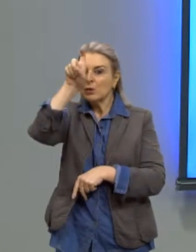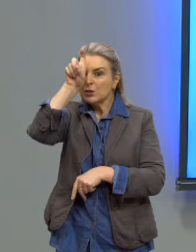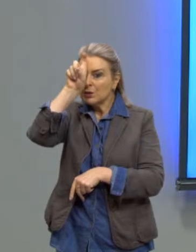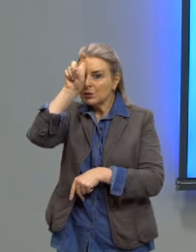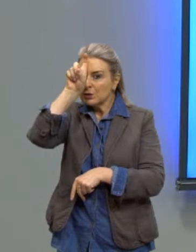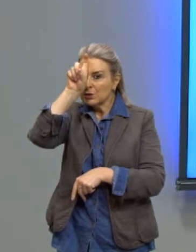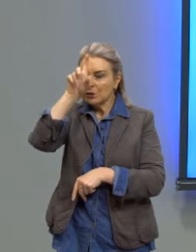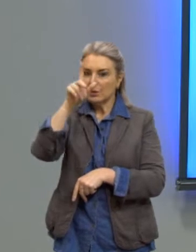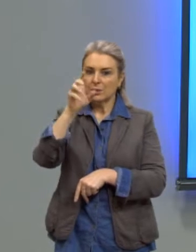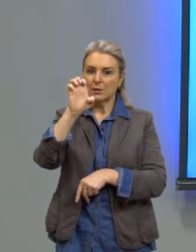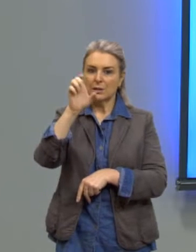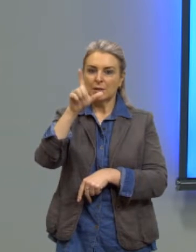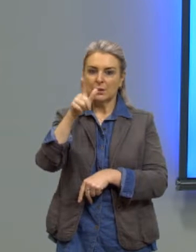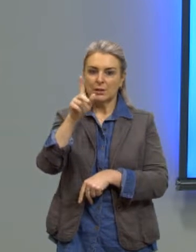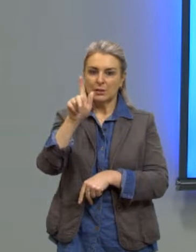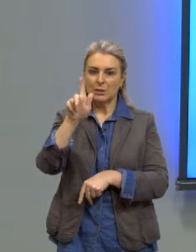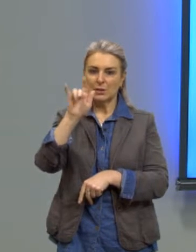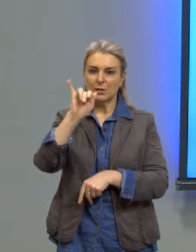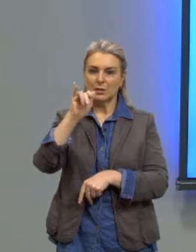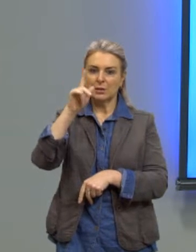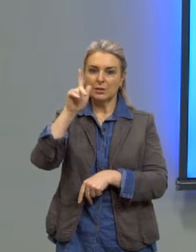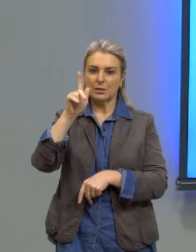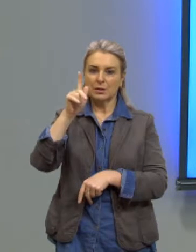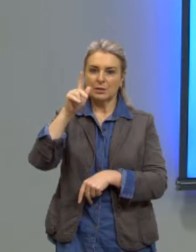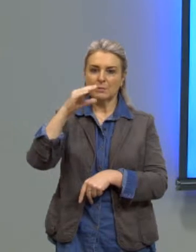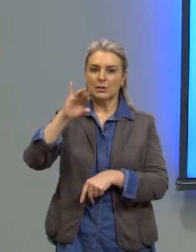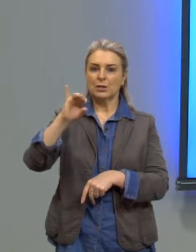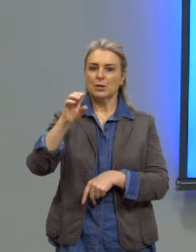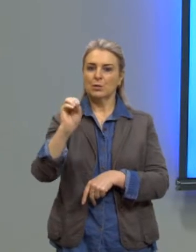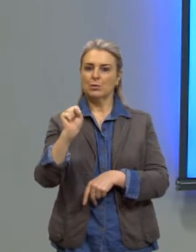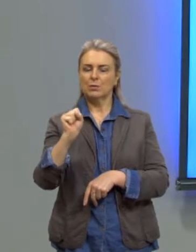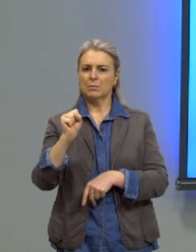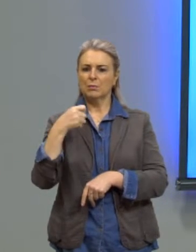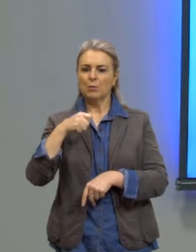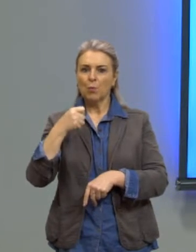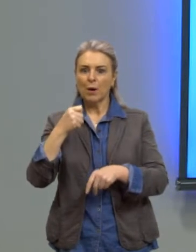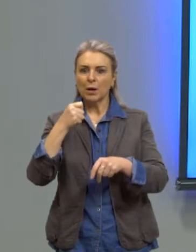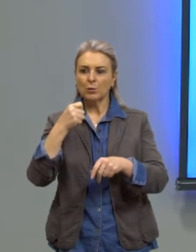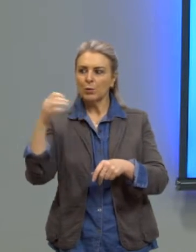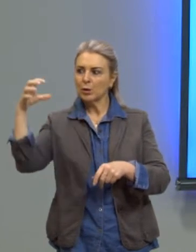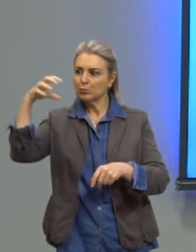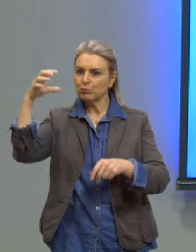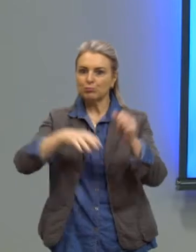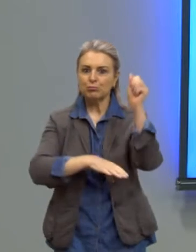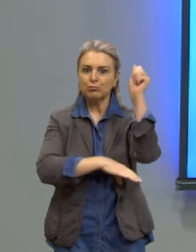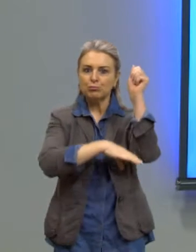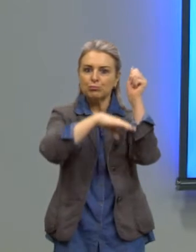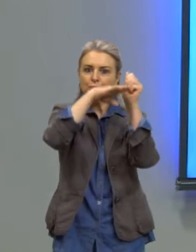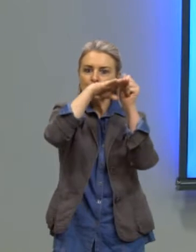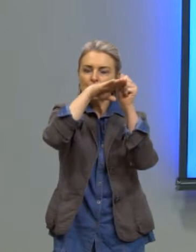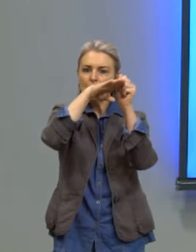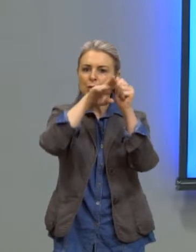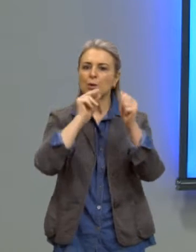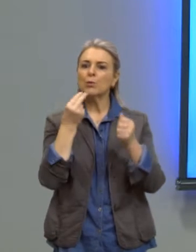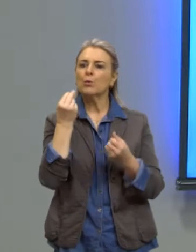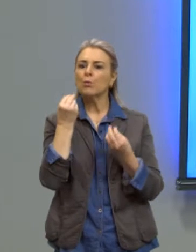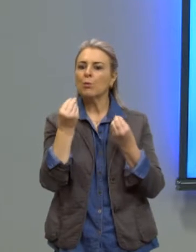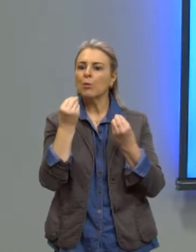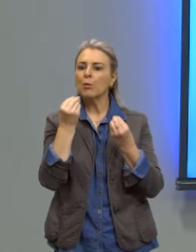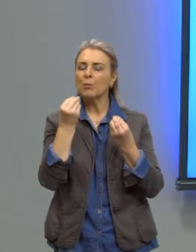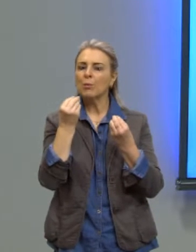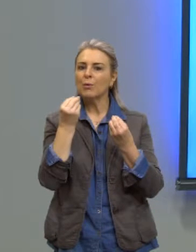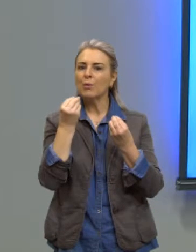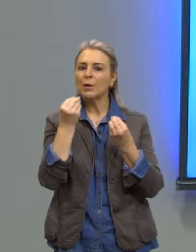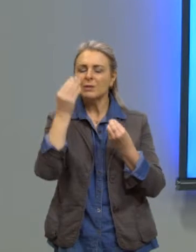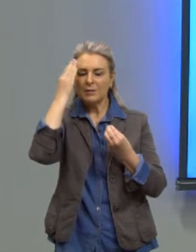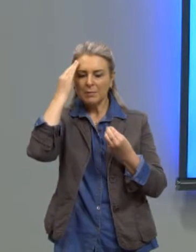precisavam saber quando é que ia ter inundação desse rio, certo? E precisavam conhecer que padrão era esse, quando é que esse